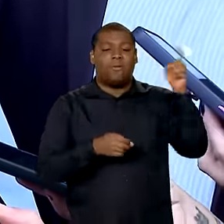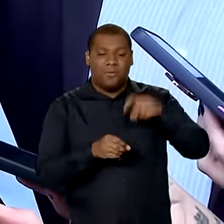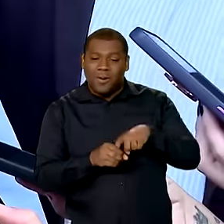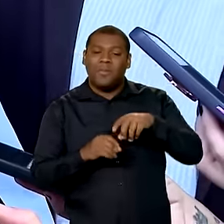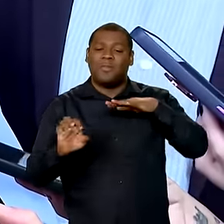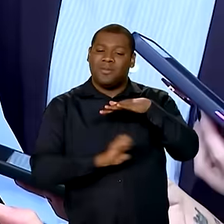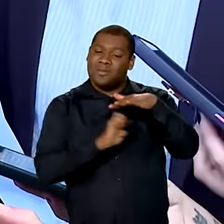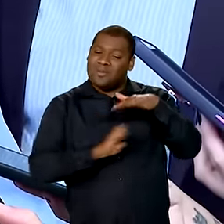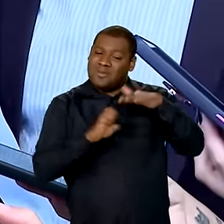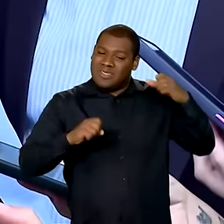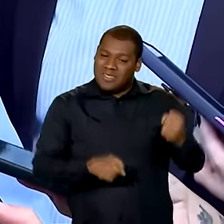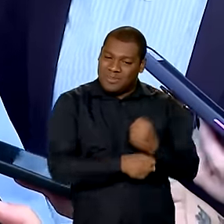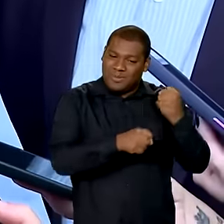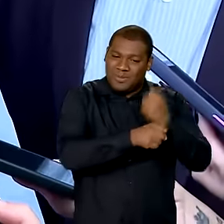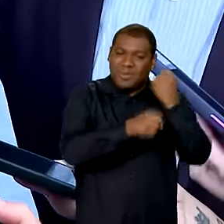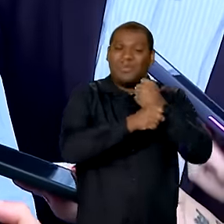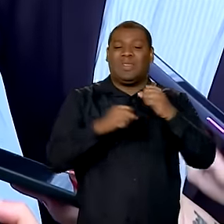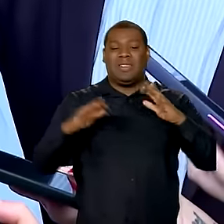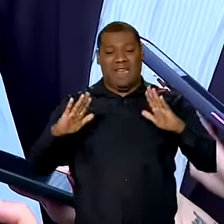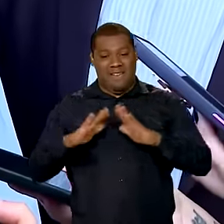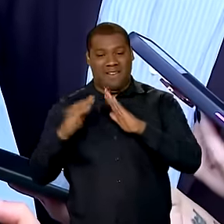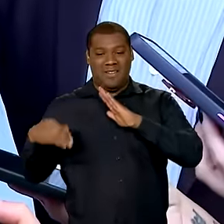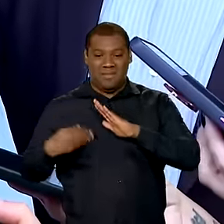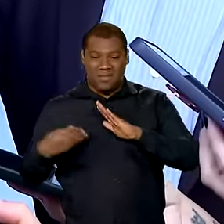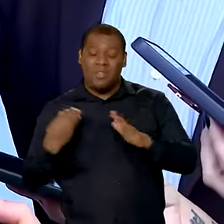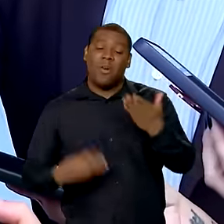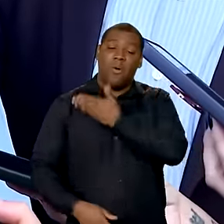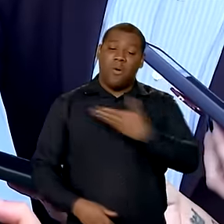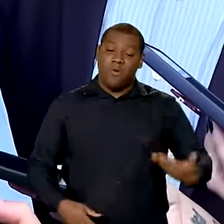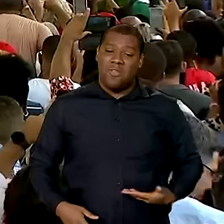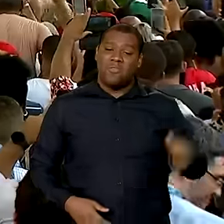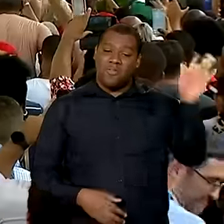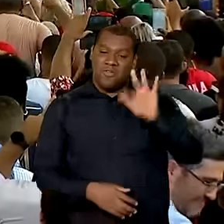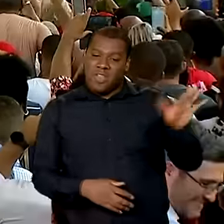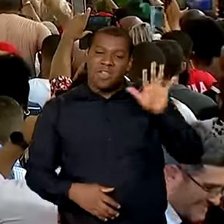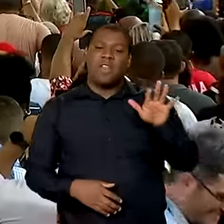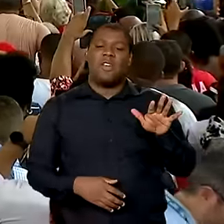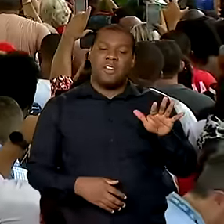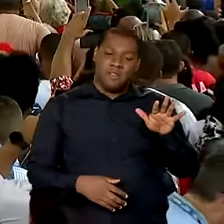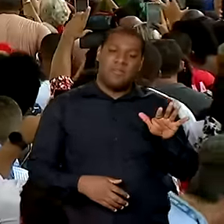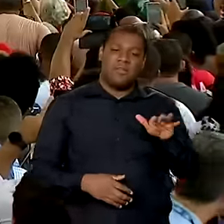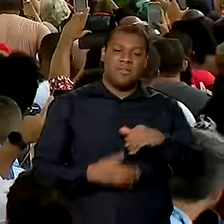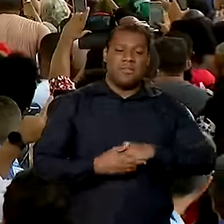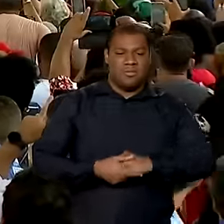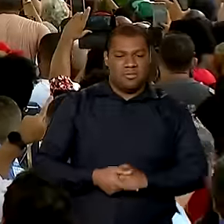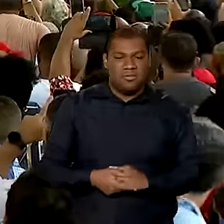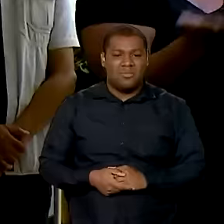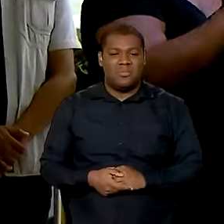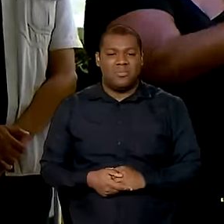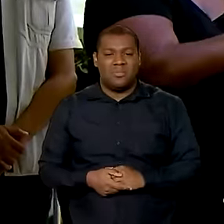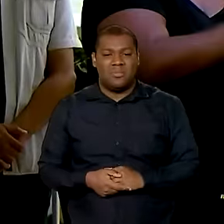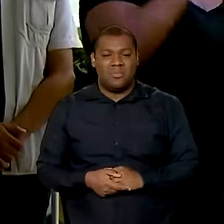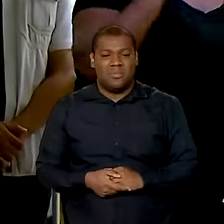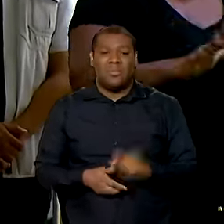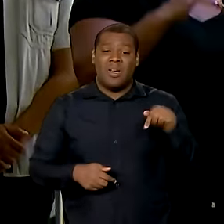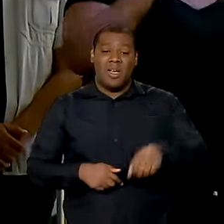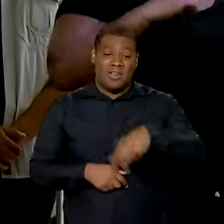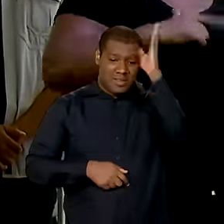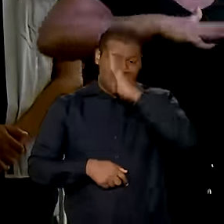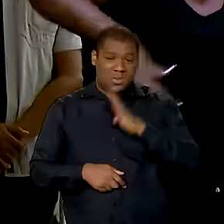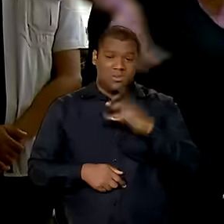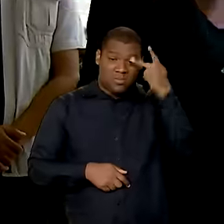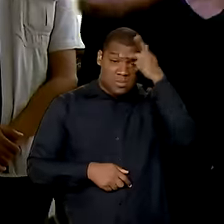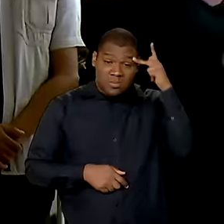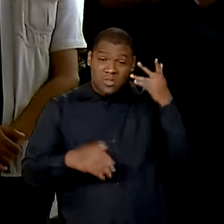Então, não tem obra parada que o governo federal não vá retomar. No Brasil, você tem uma parte da população